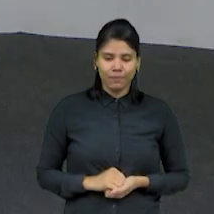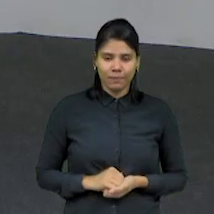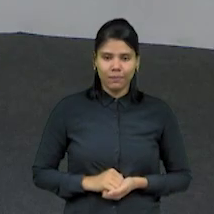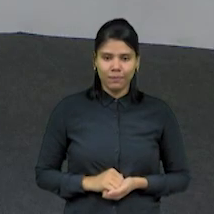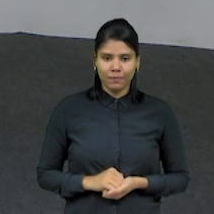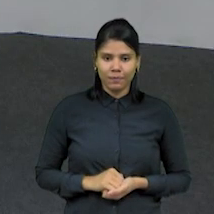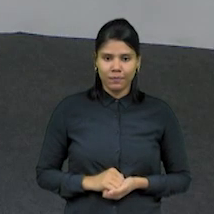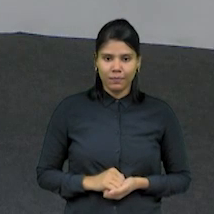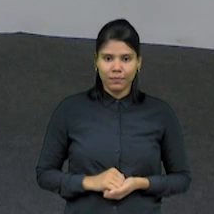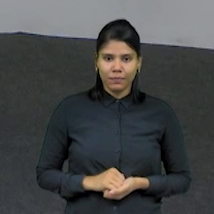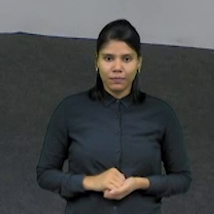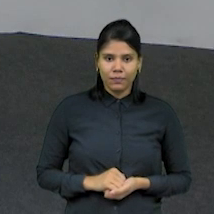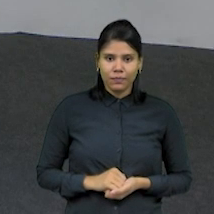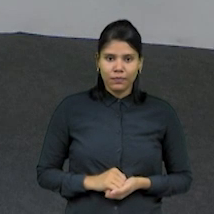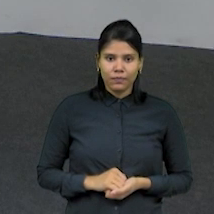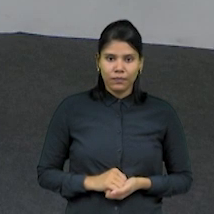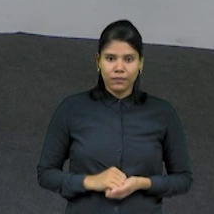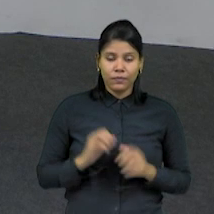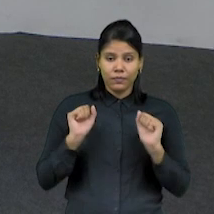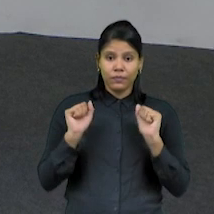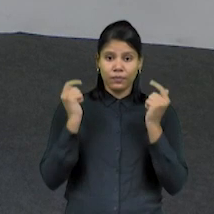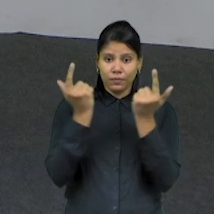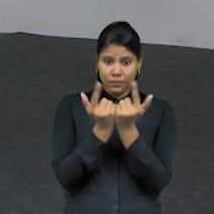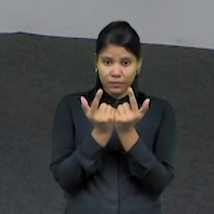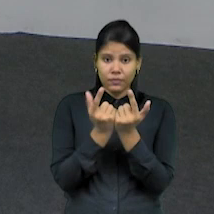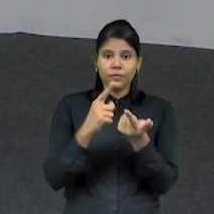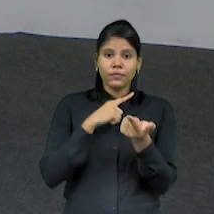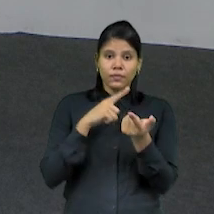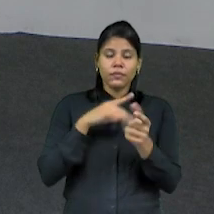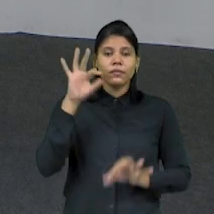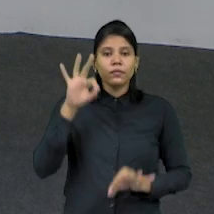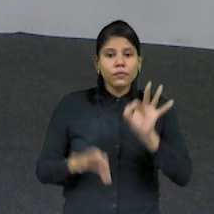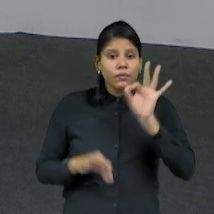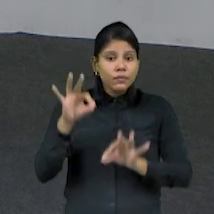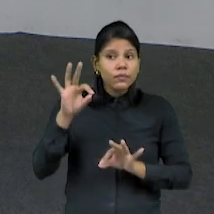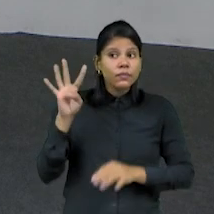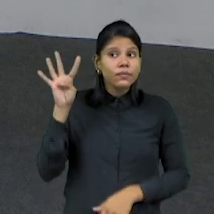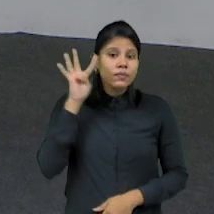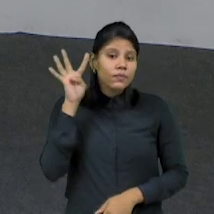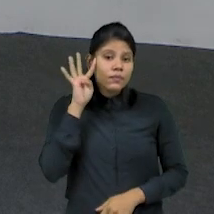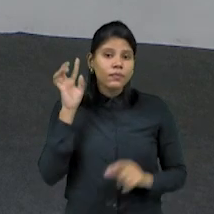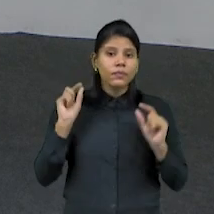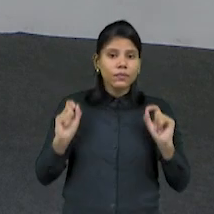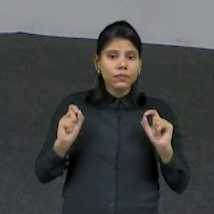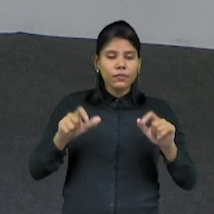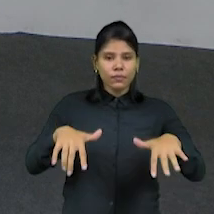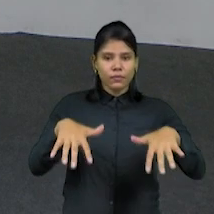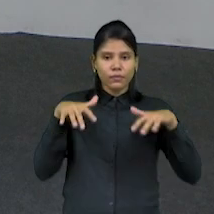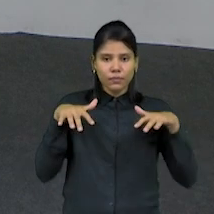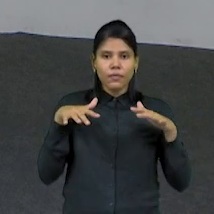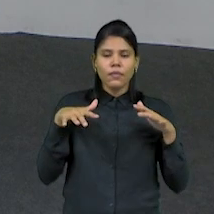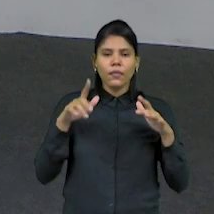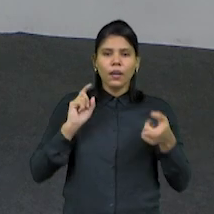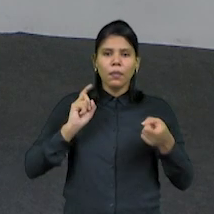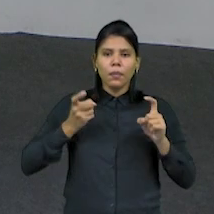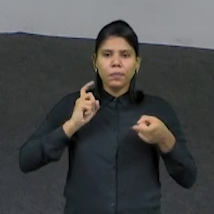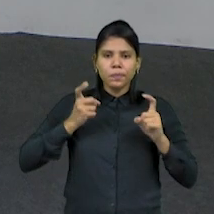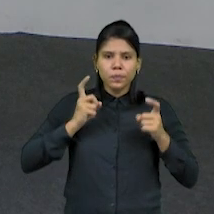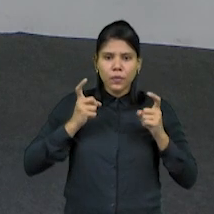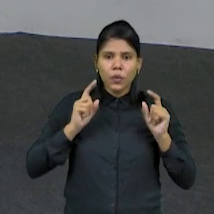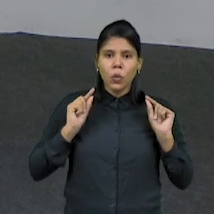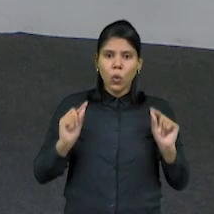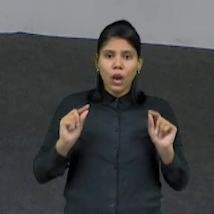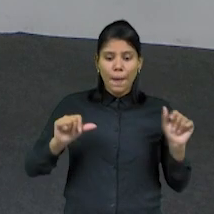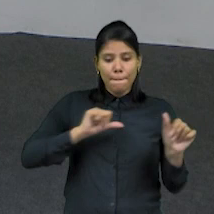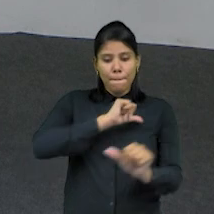A Assembleia Legislativa promoveu nesta quarta-feira uma audiência pública para debater a mudança de regime